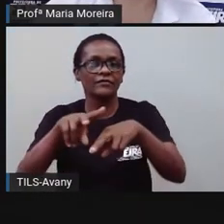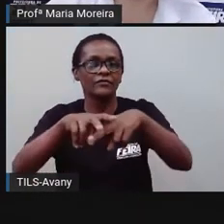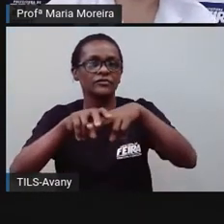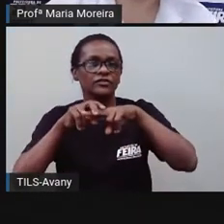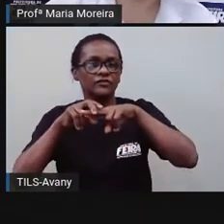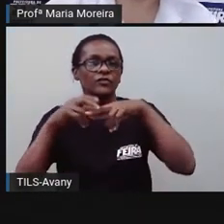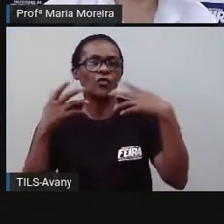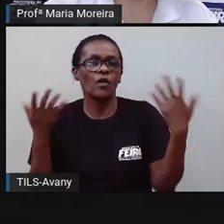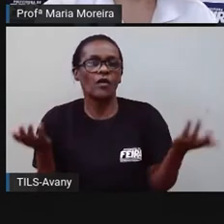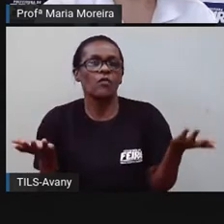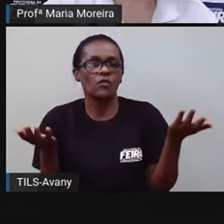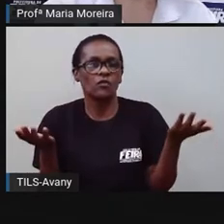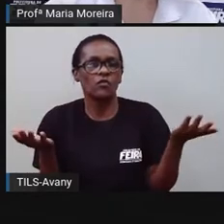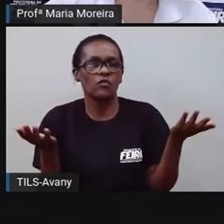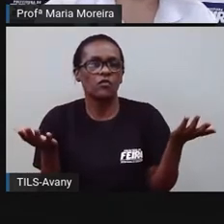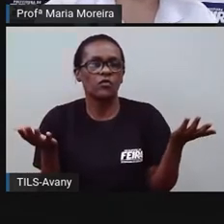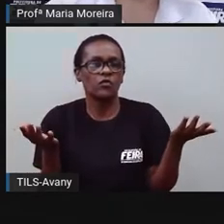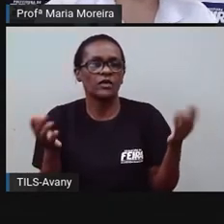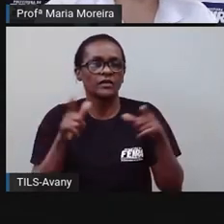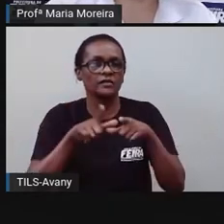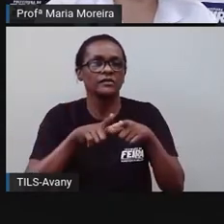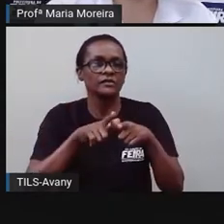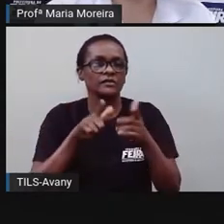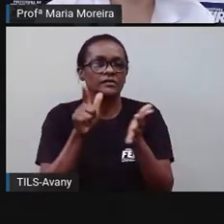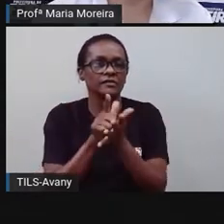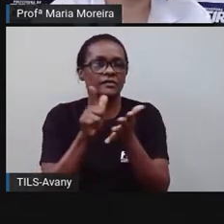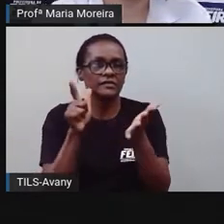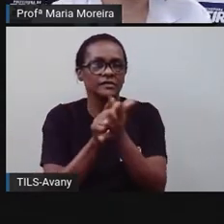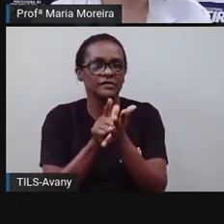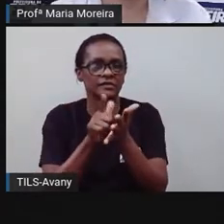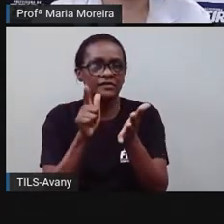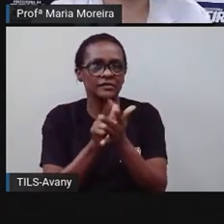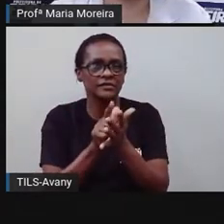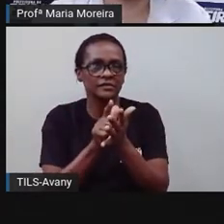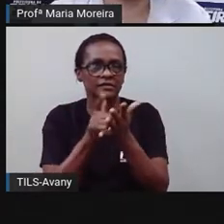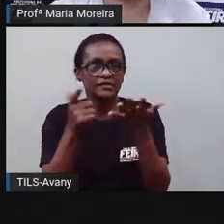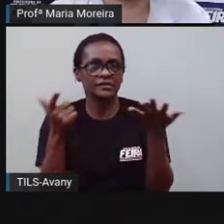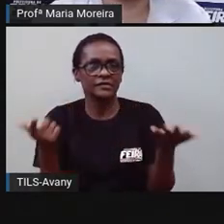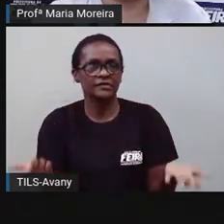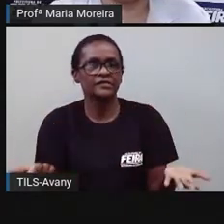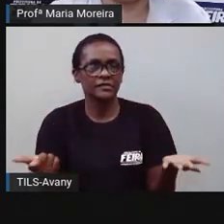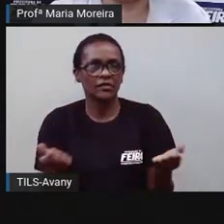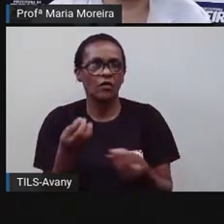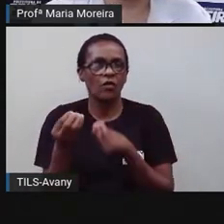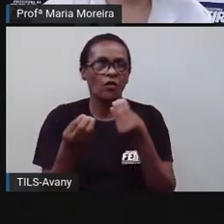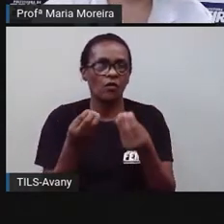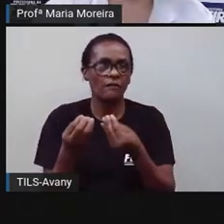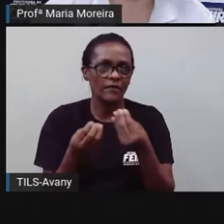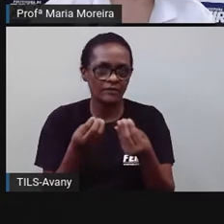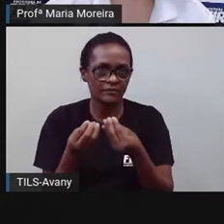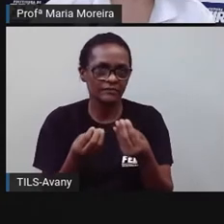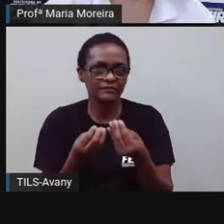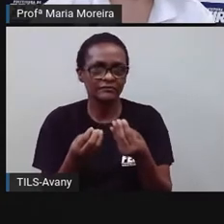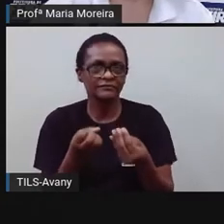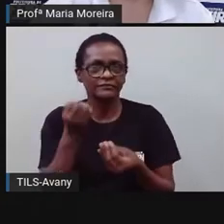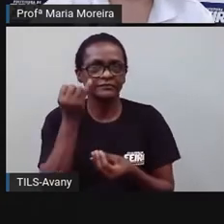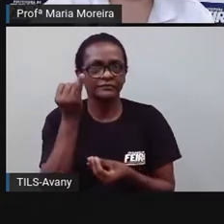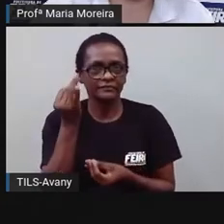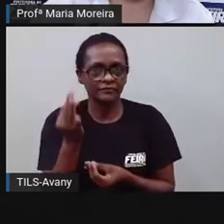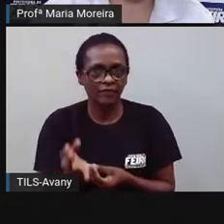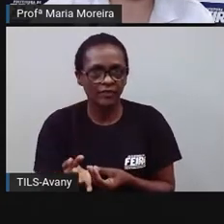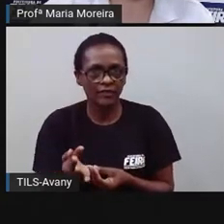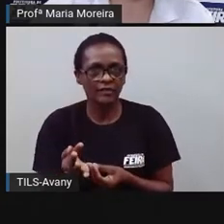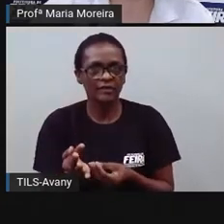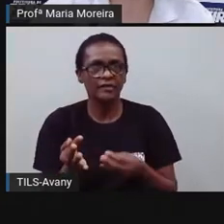gente, as notícias possuem um teor informativo, não é isso? E podem ser textos